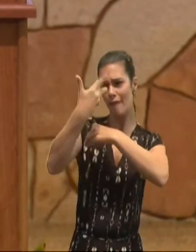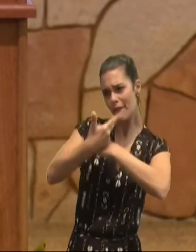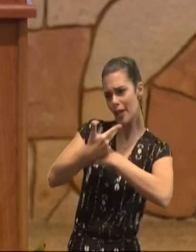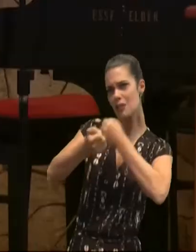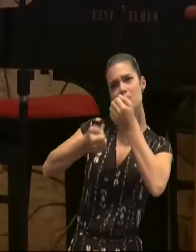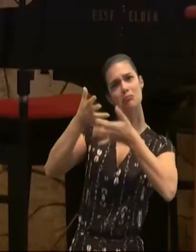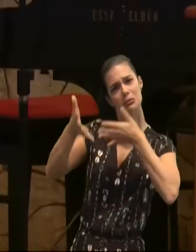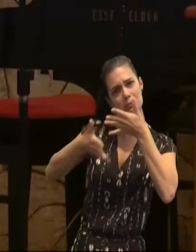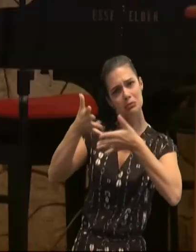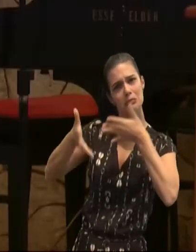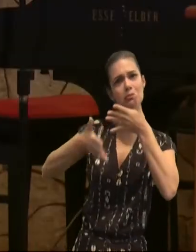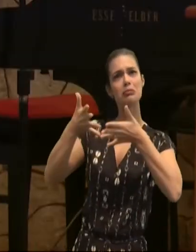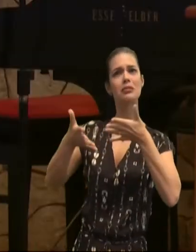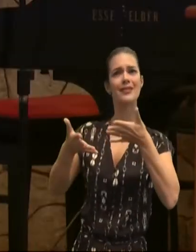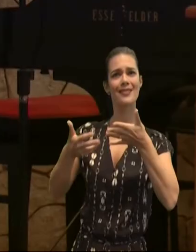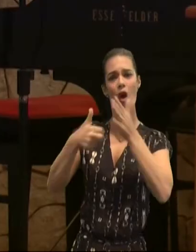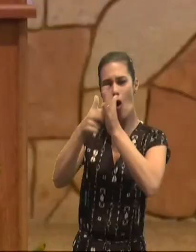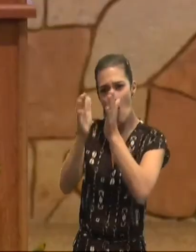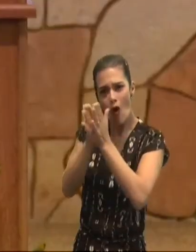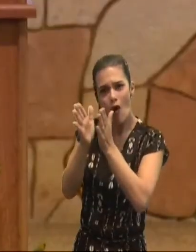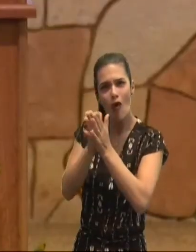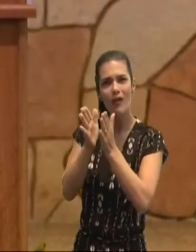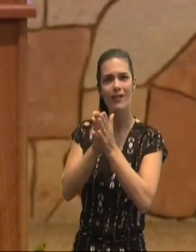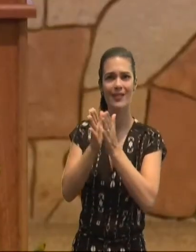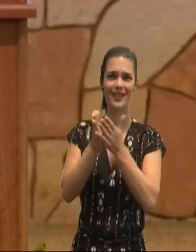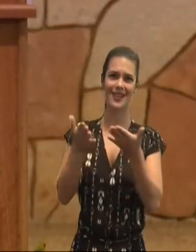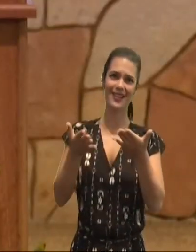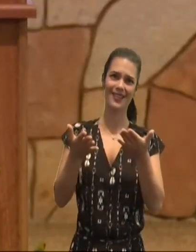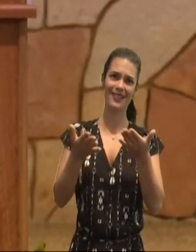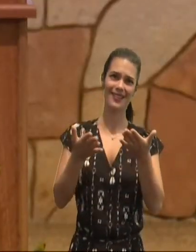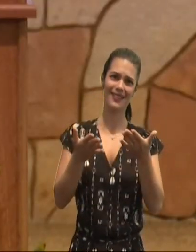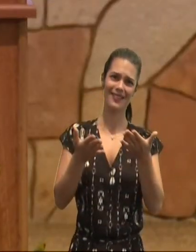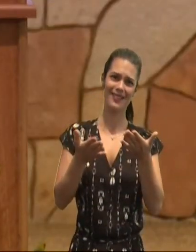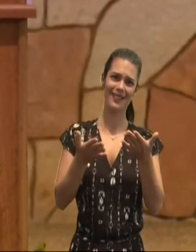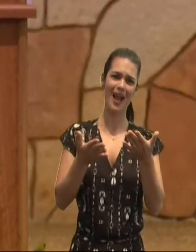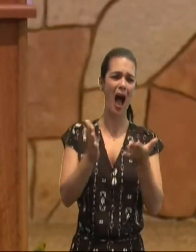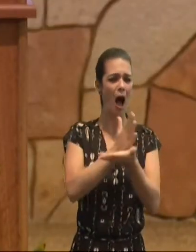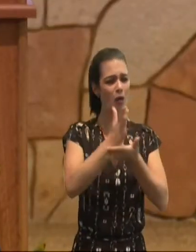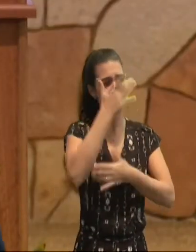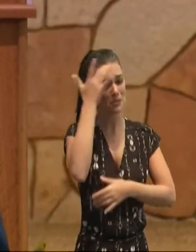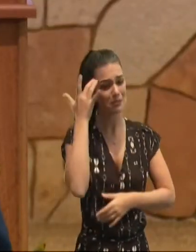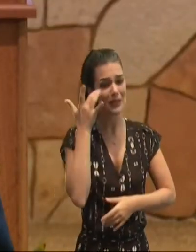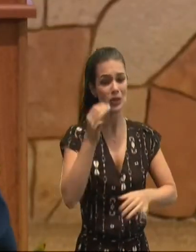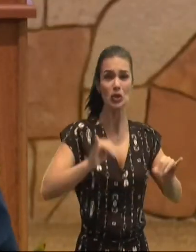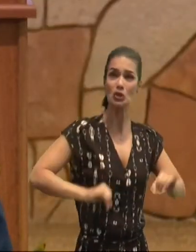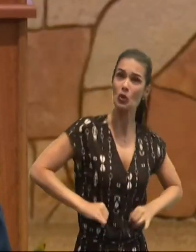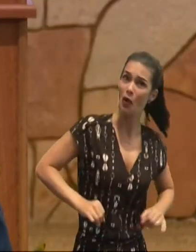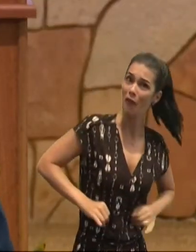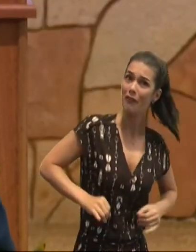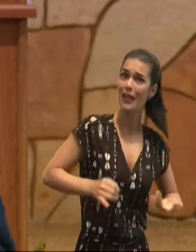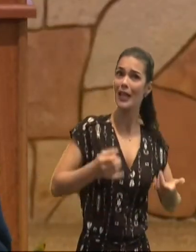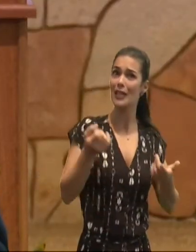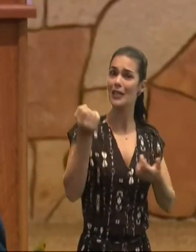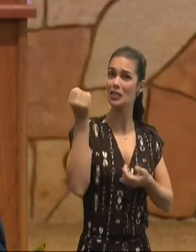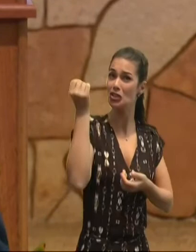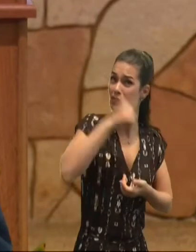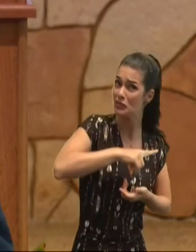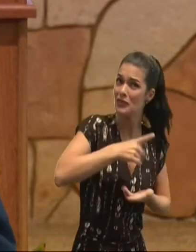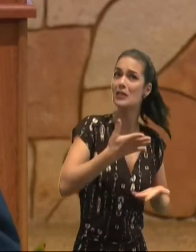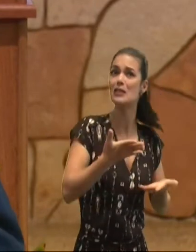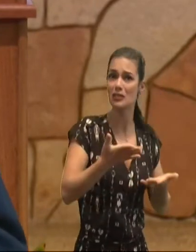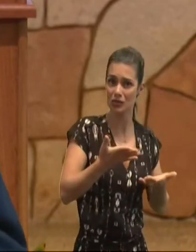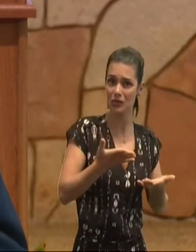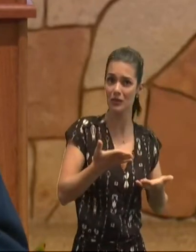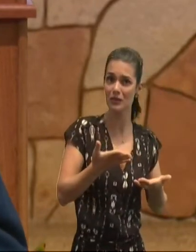impede, de orar, por aqueles, que você sabe, que estão passando, por dificuldades, nada te impede, de estender a mão, e